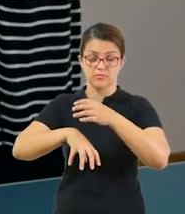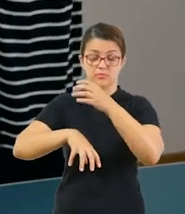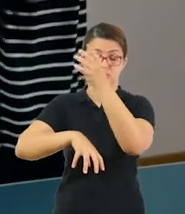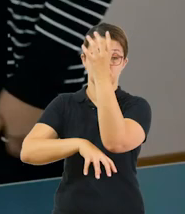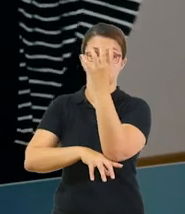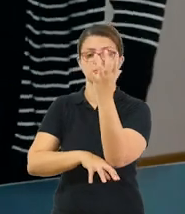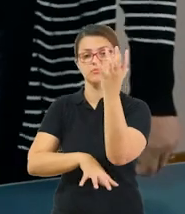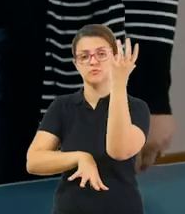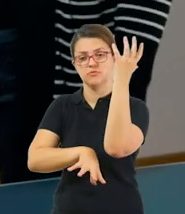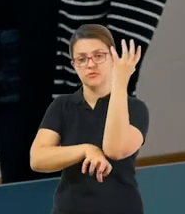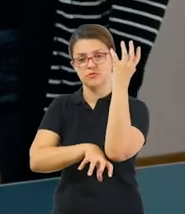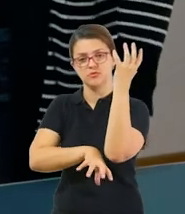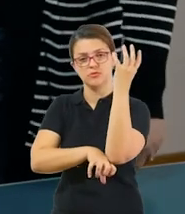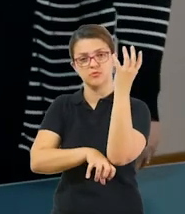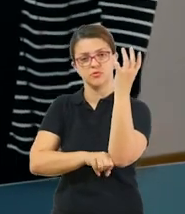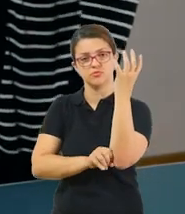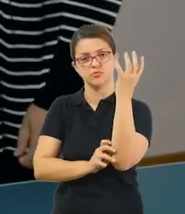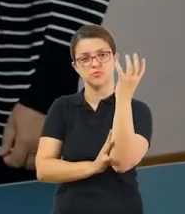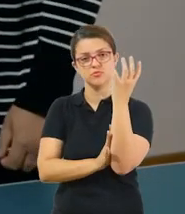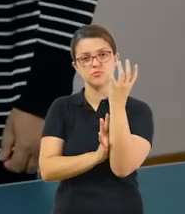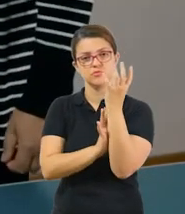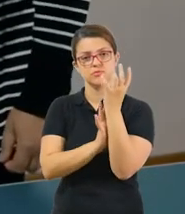-la, devolve para a atmosfera.